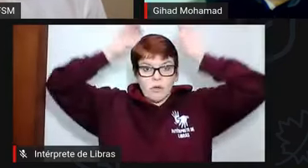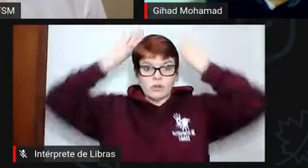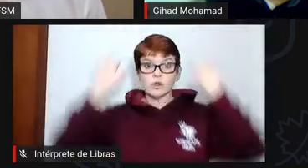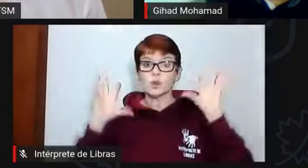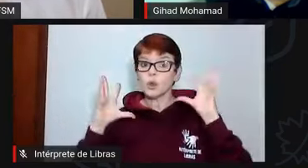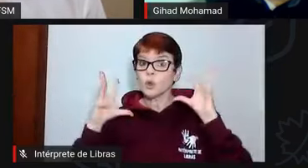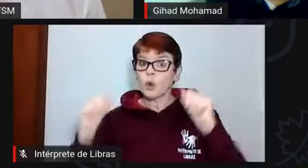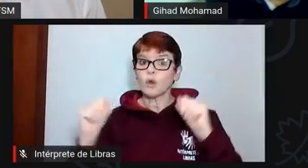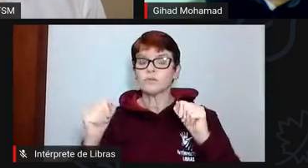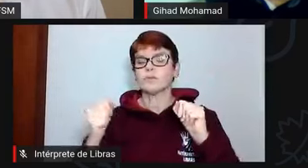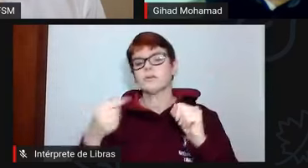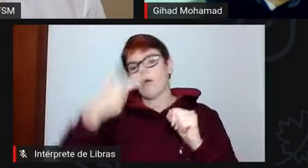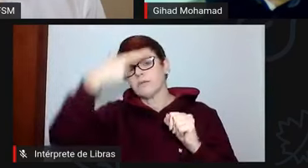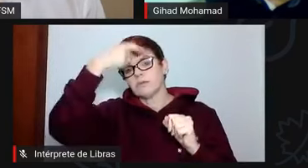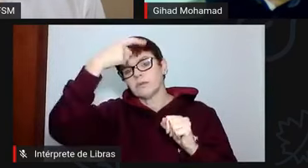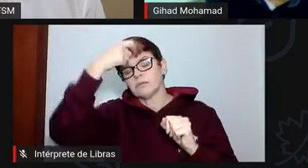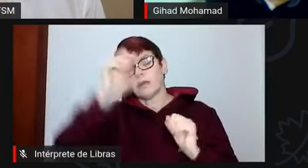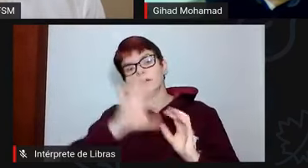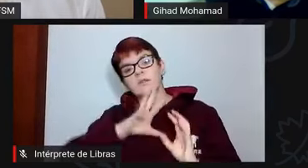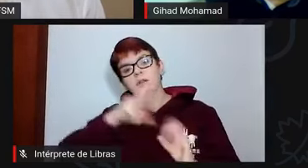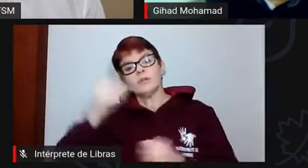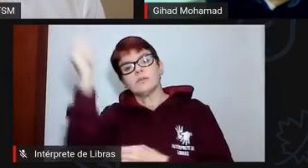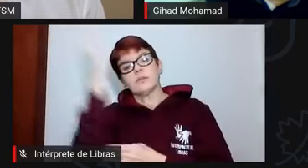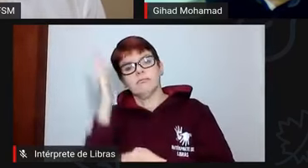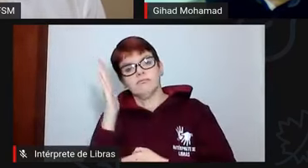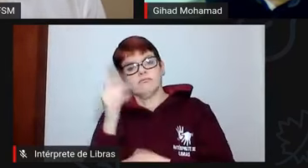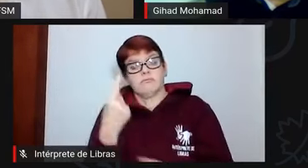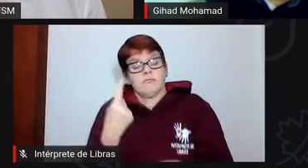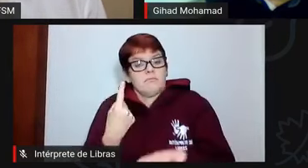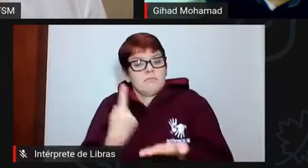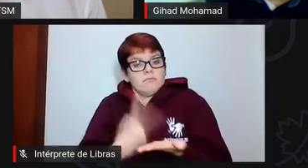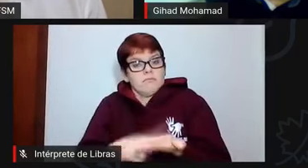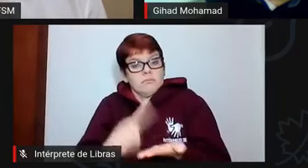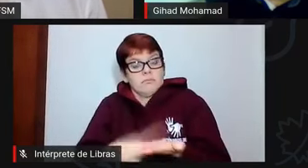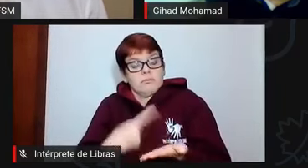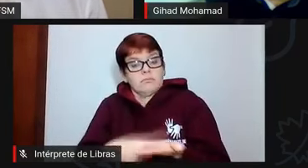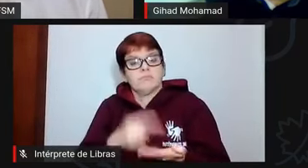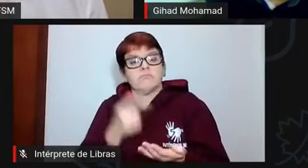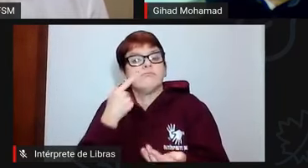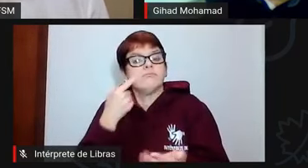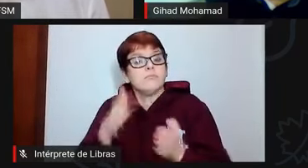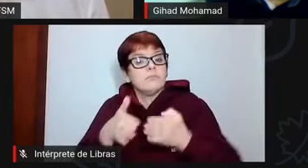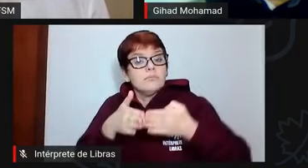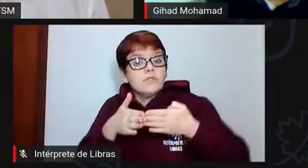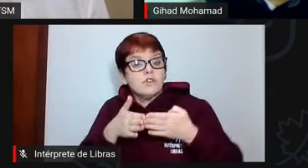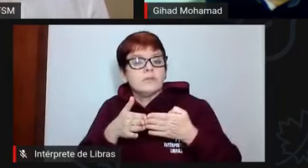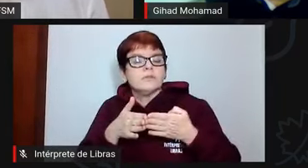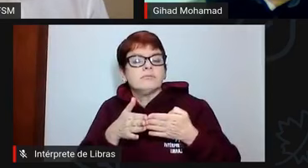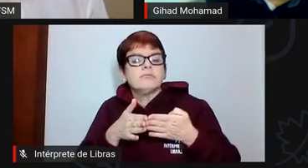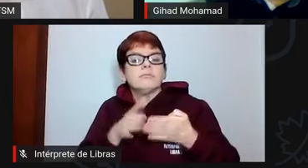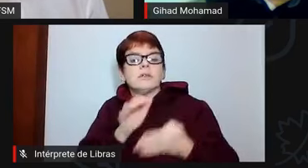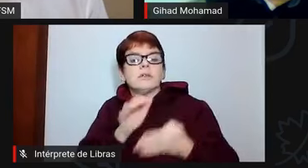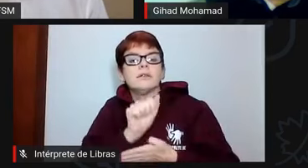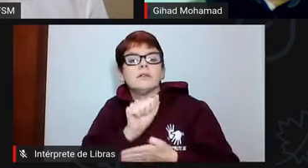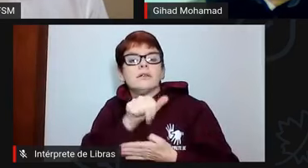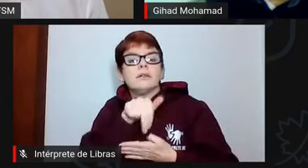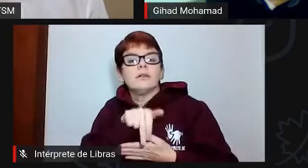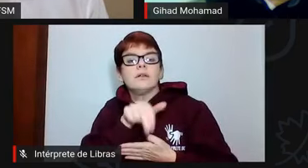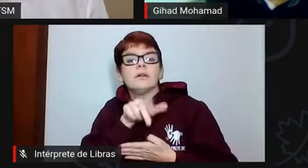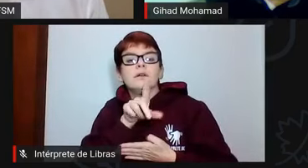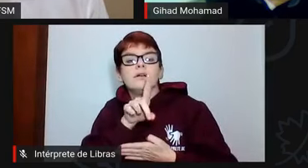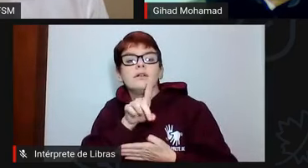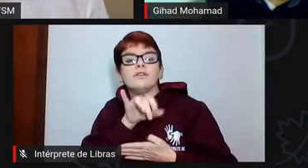E está, estamos com um pedido de agenda marcada, exclusiva, para Andifes a